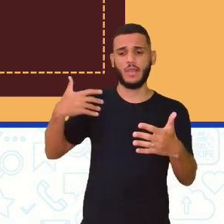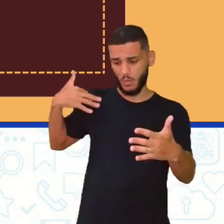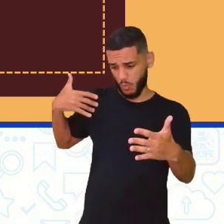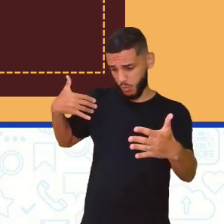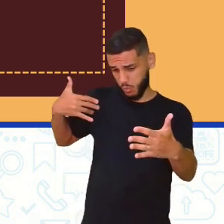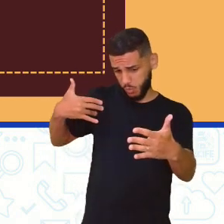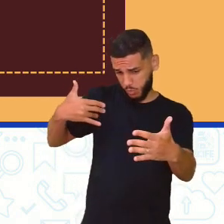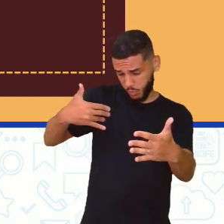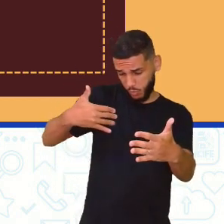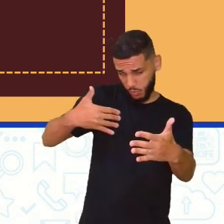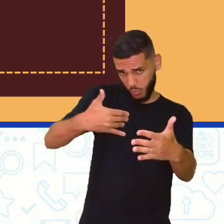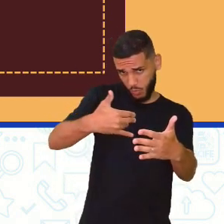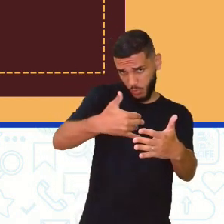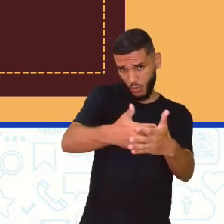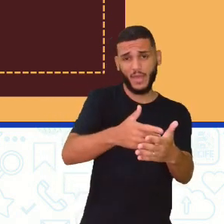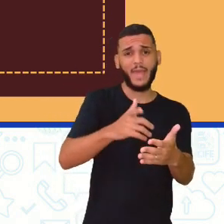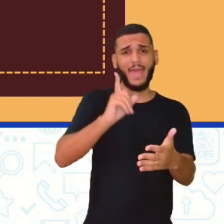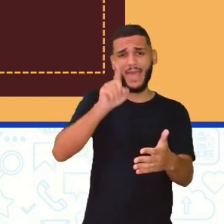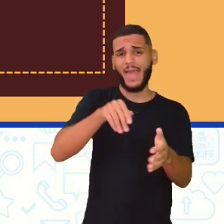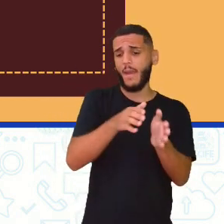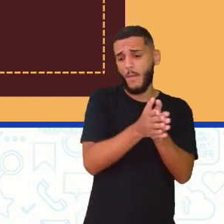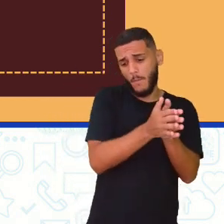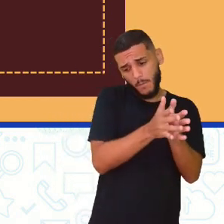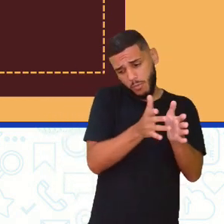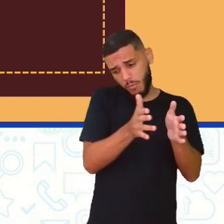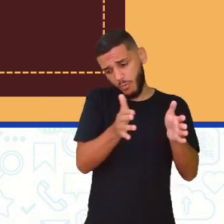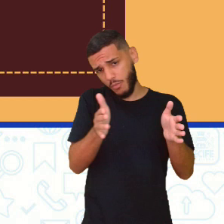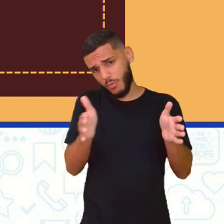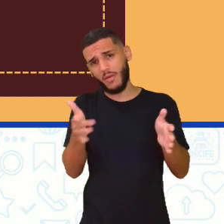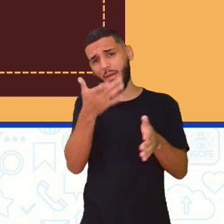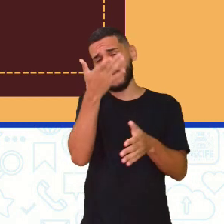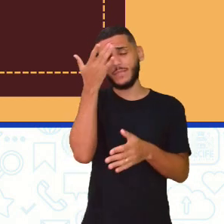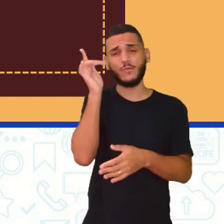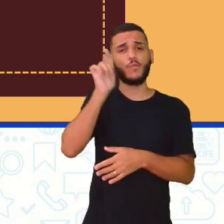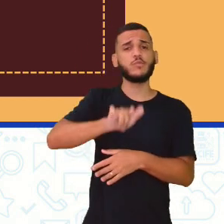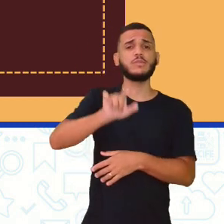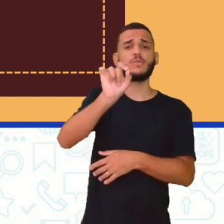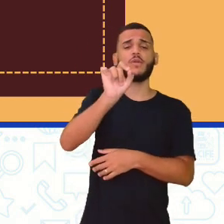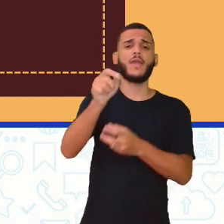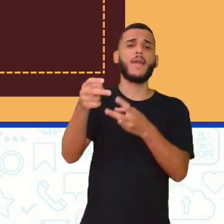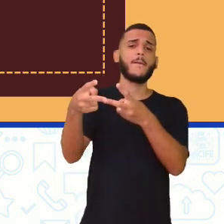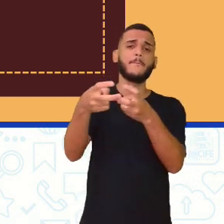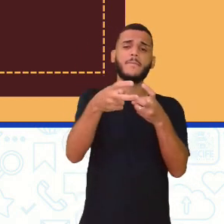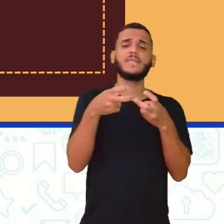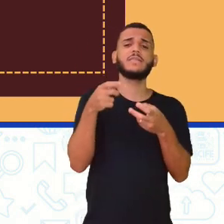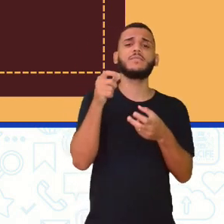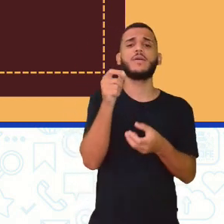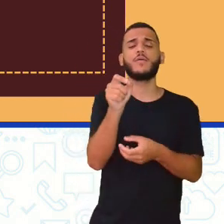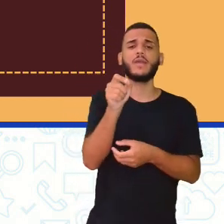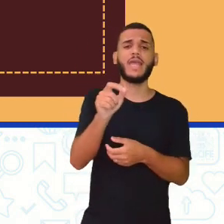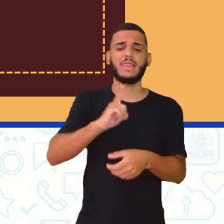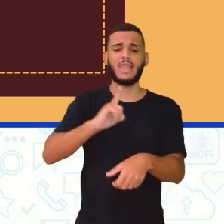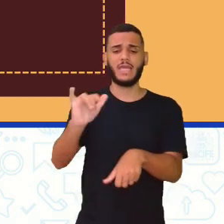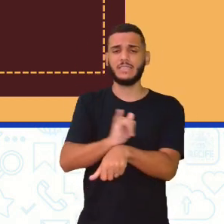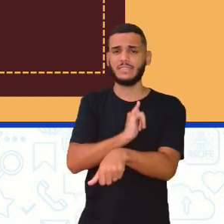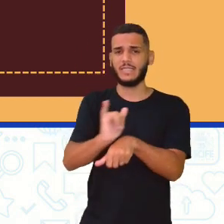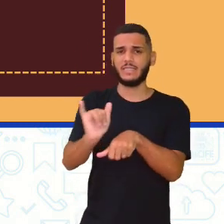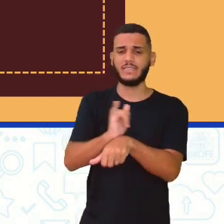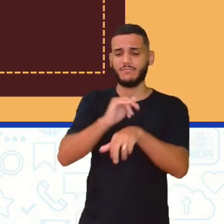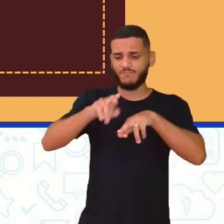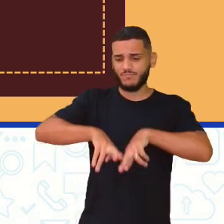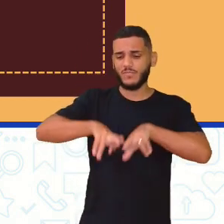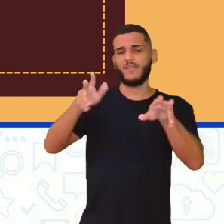Muitos anos aí se passaram pra que as pessoas conseguissem perceber que existia uma forma diferente